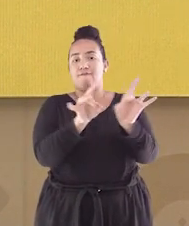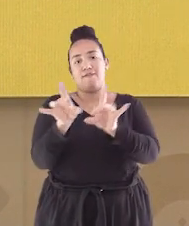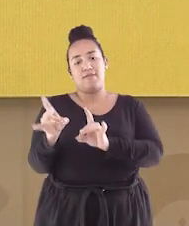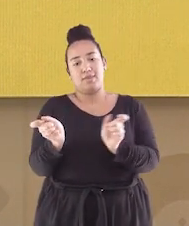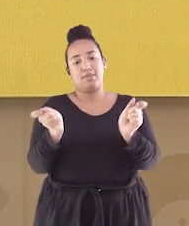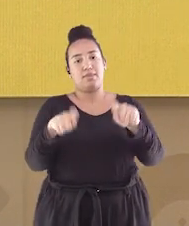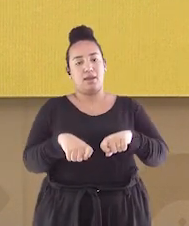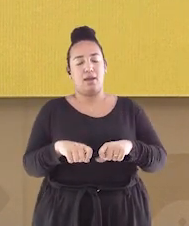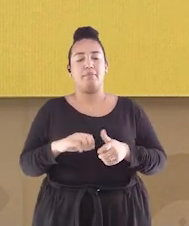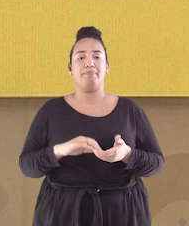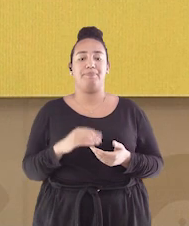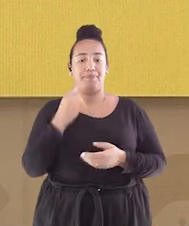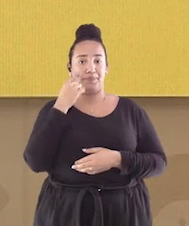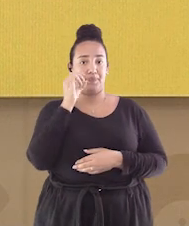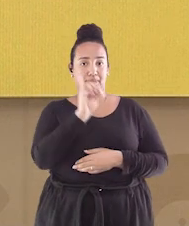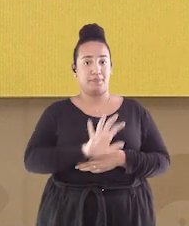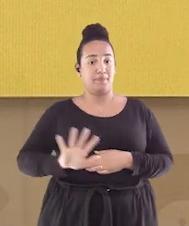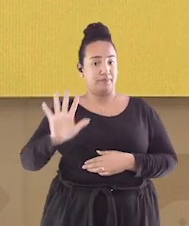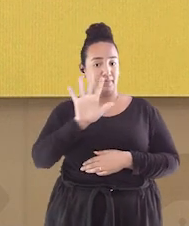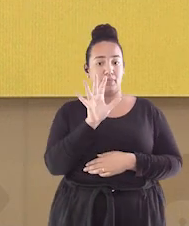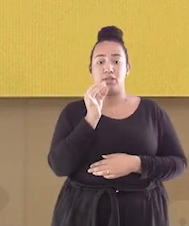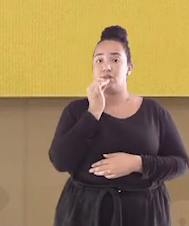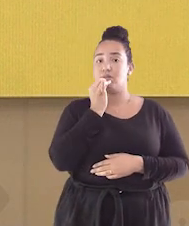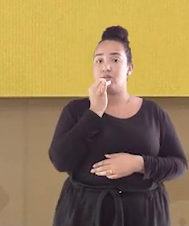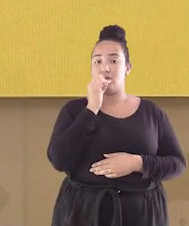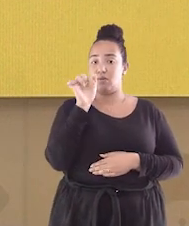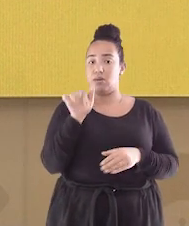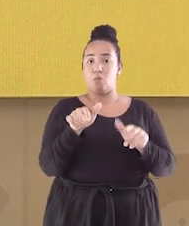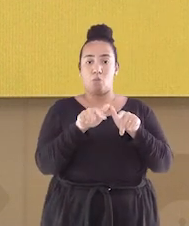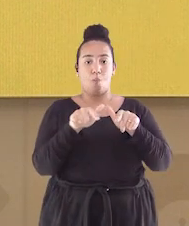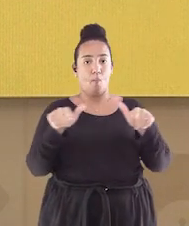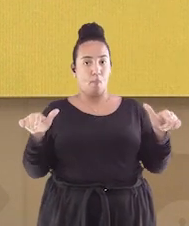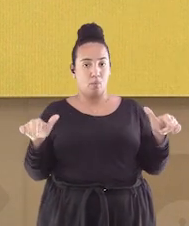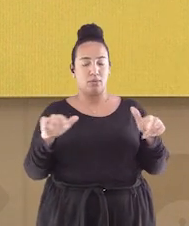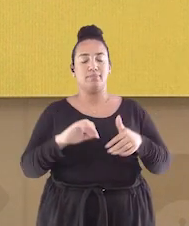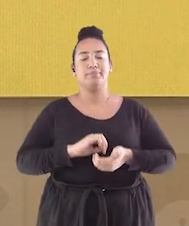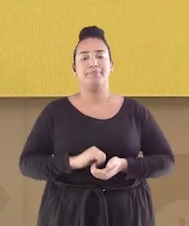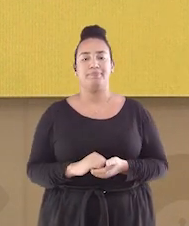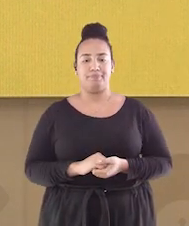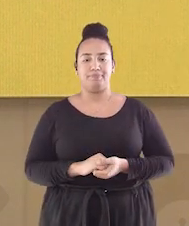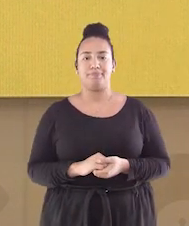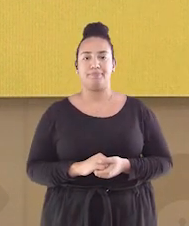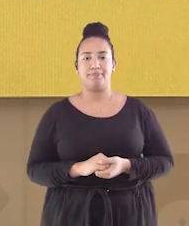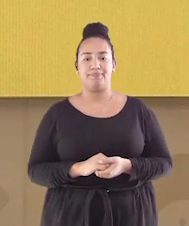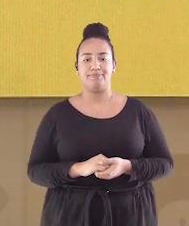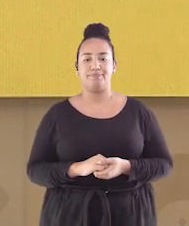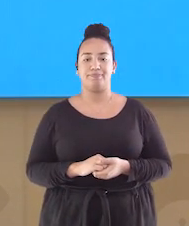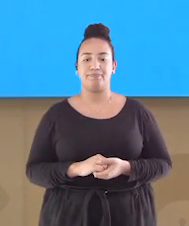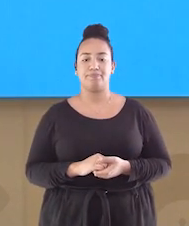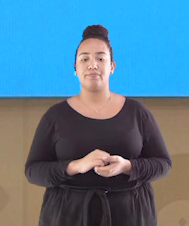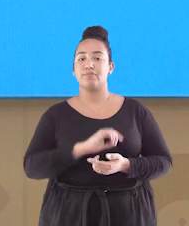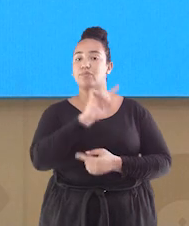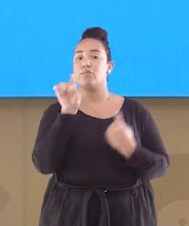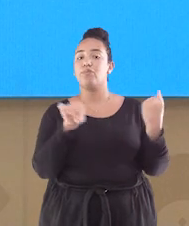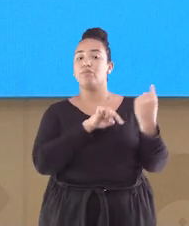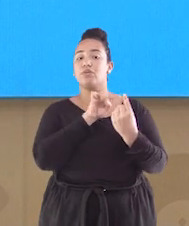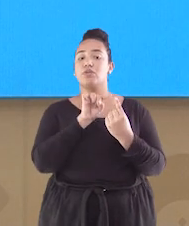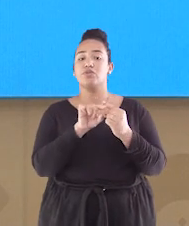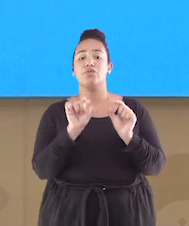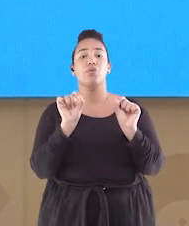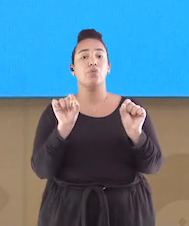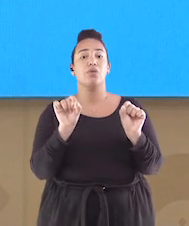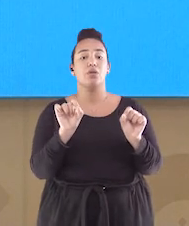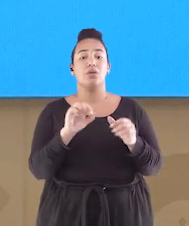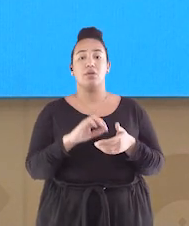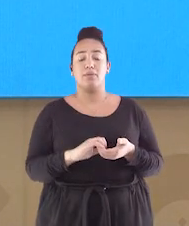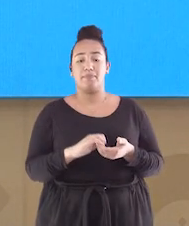Aqui nós temos um exemplo de vitrine, só que esta aqui está vazia. O objetivo da vitrine é chamar a